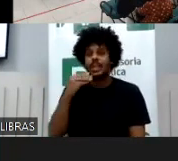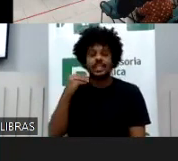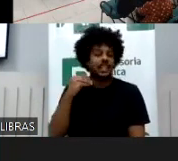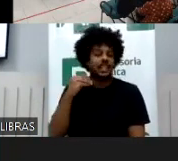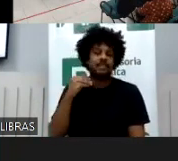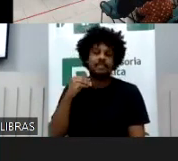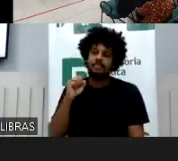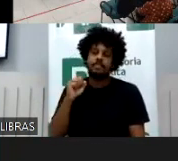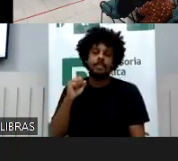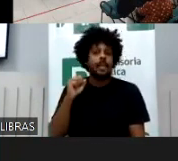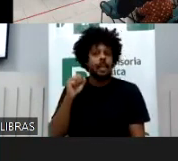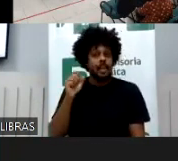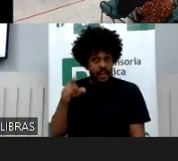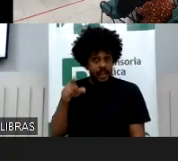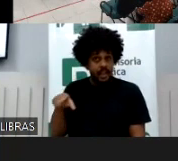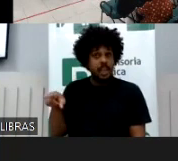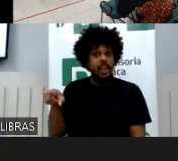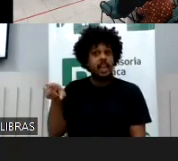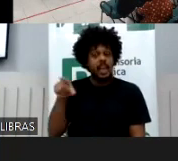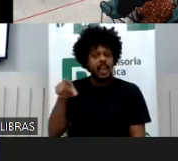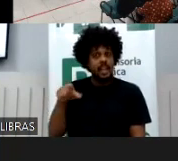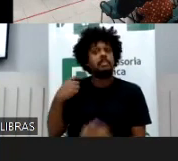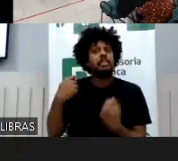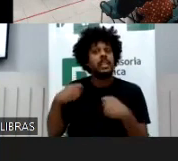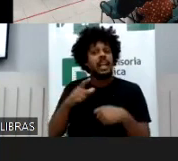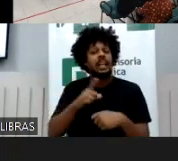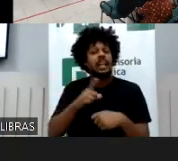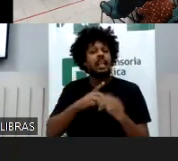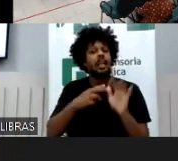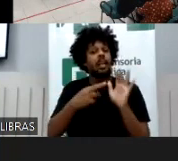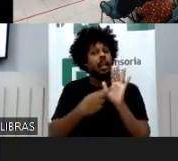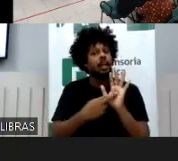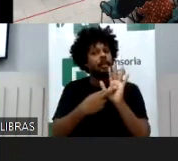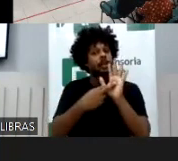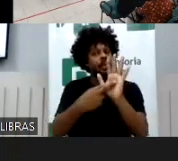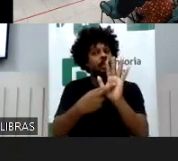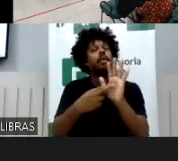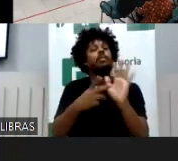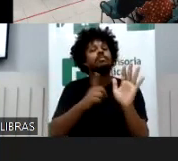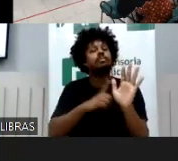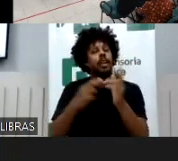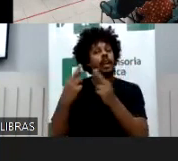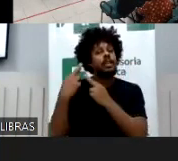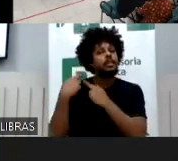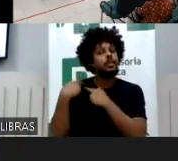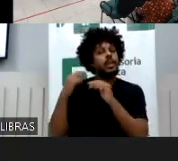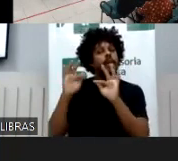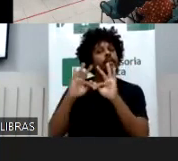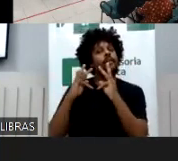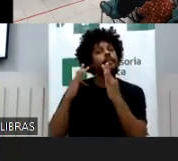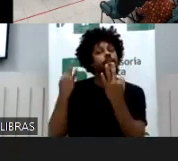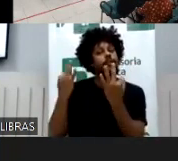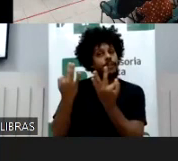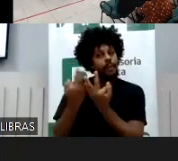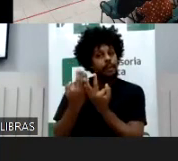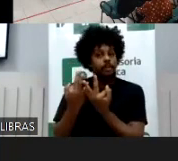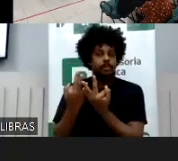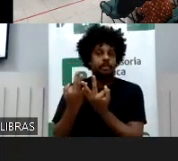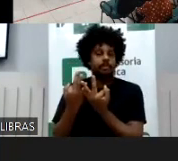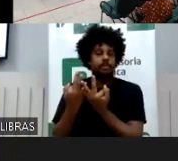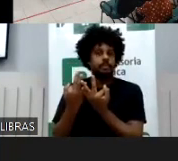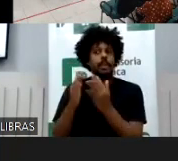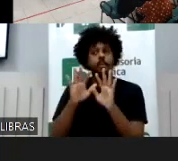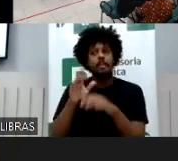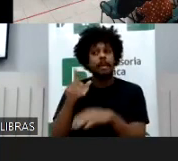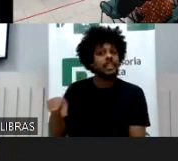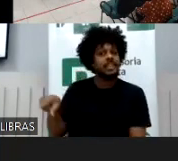representados e futuramente entre 16 e 18 assistidos pelos seus pais, mas eles são